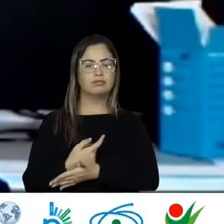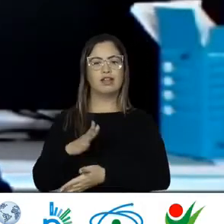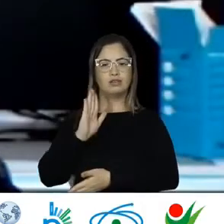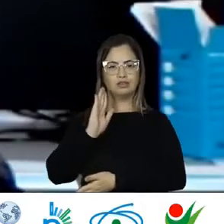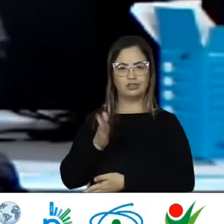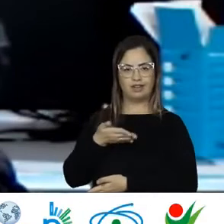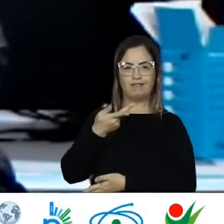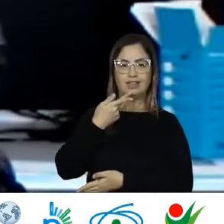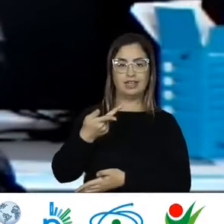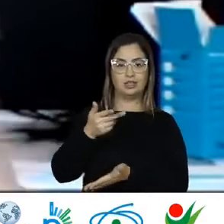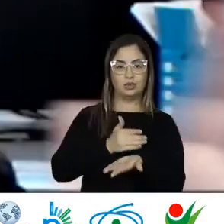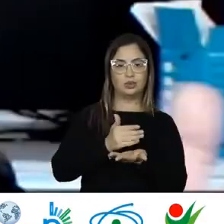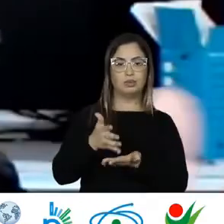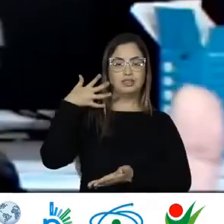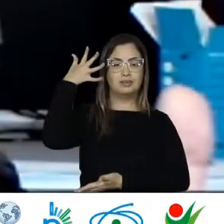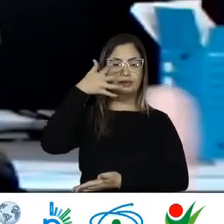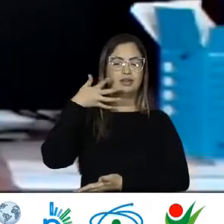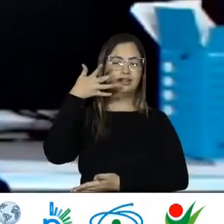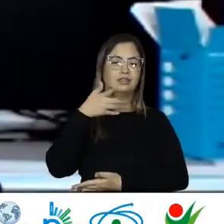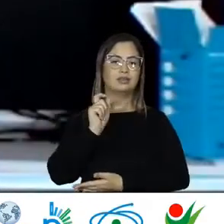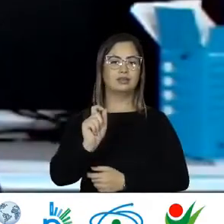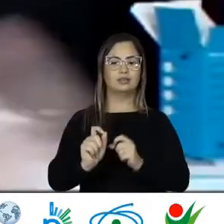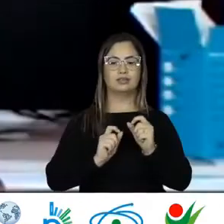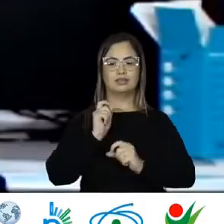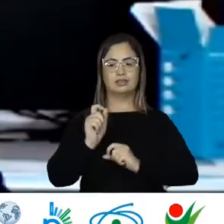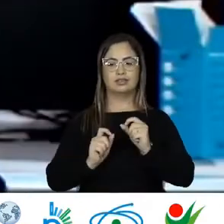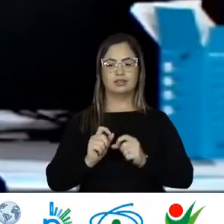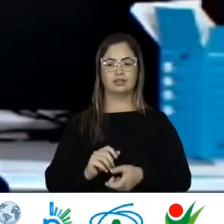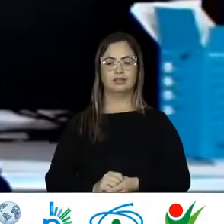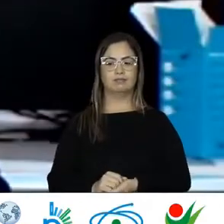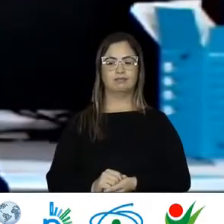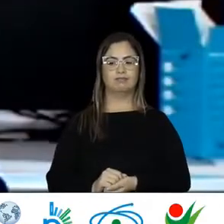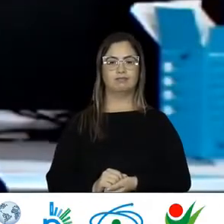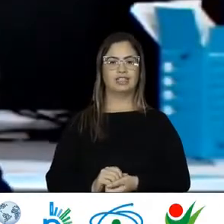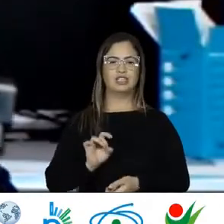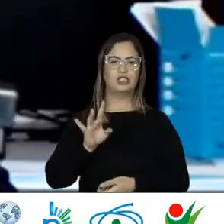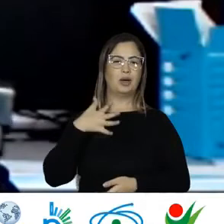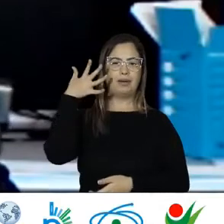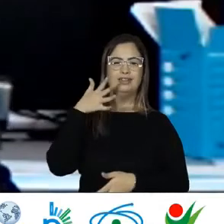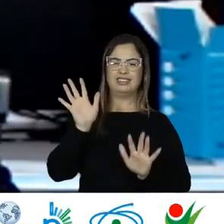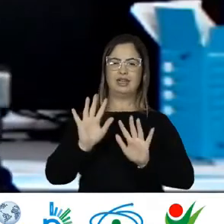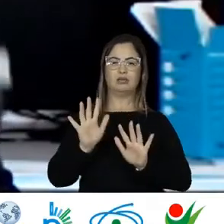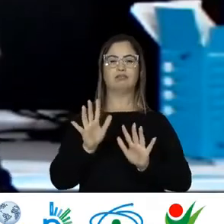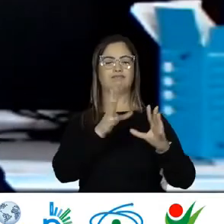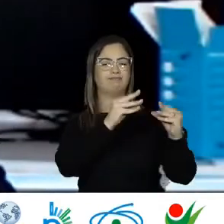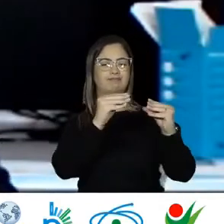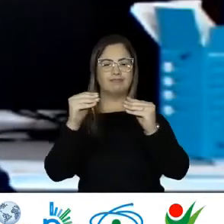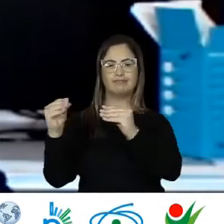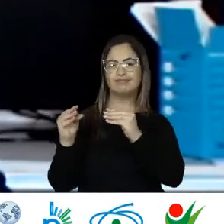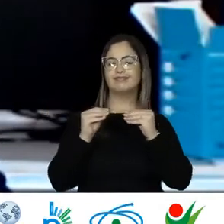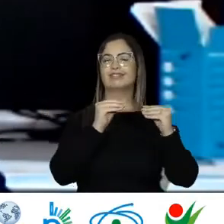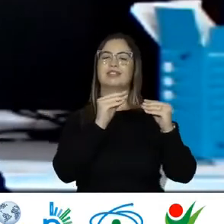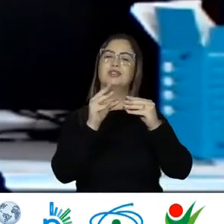Lá na minha palestra Precente eu chamar palestra A gente Mais um diálogo Com você Aqui